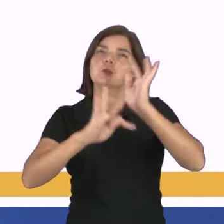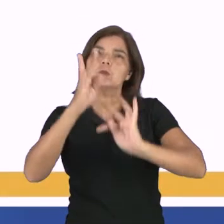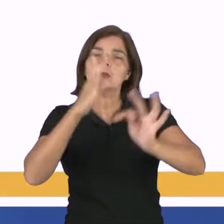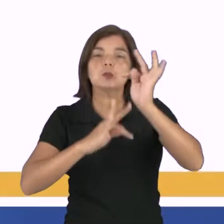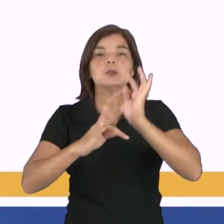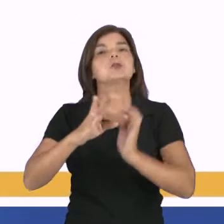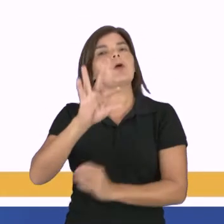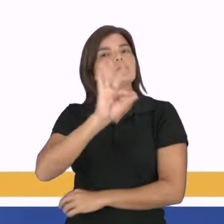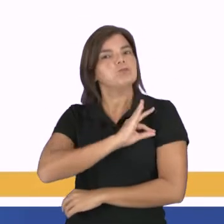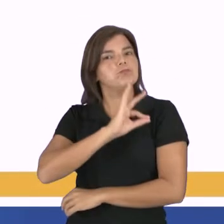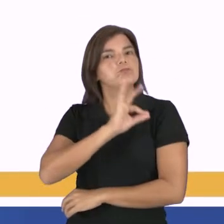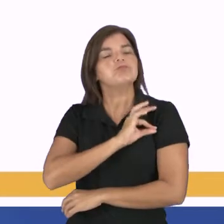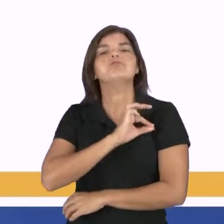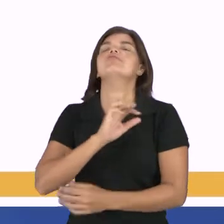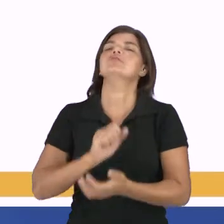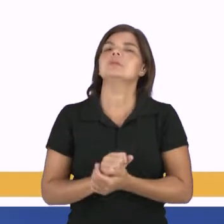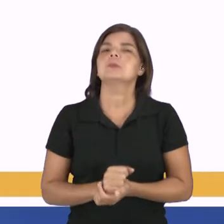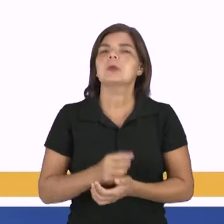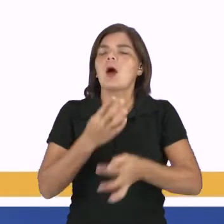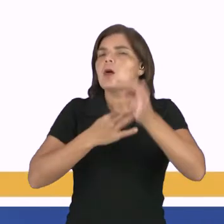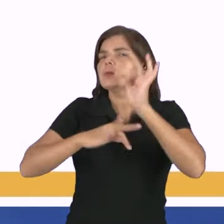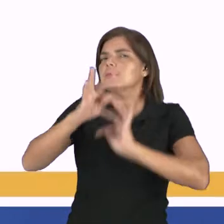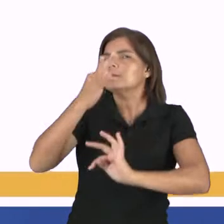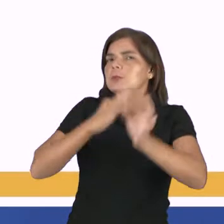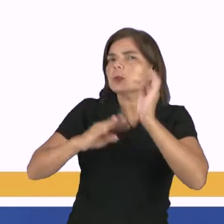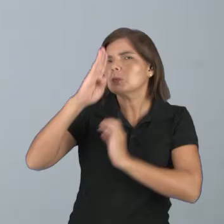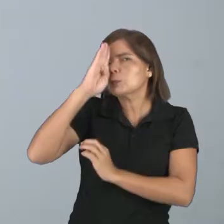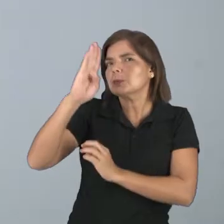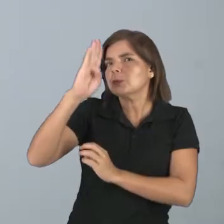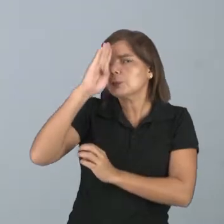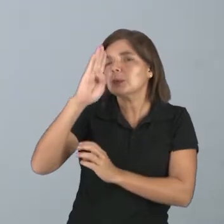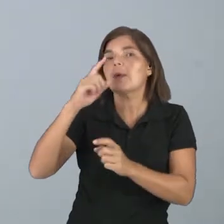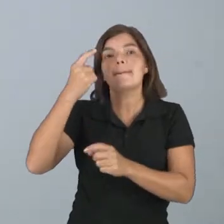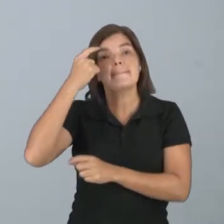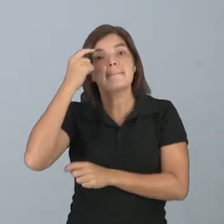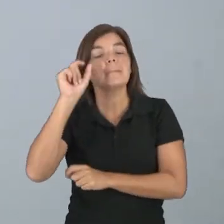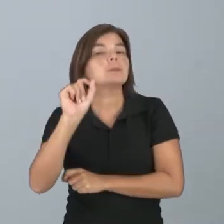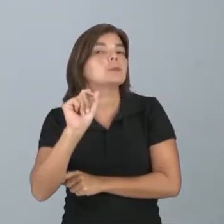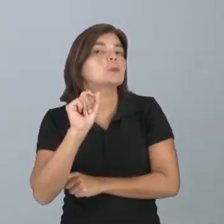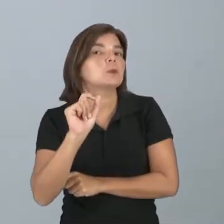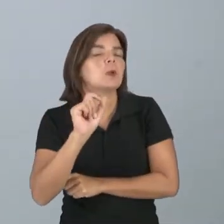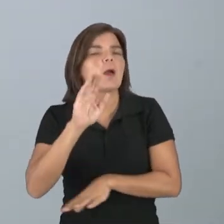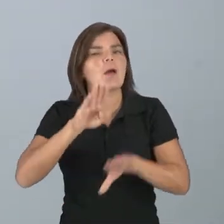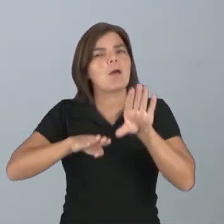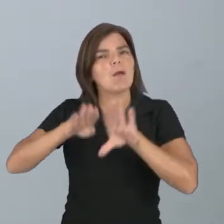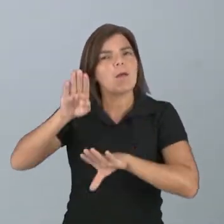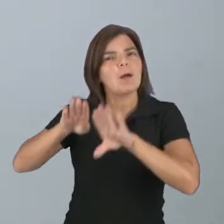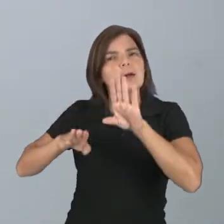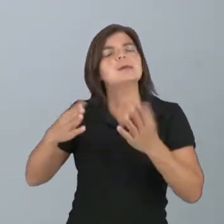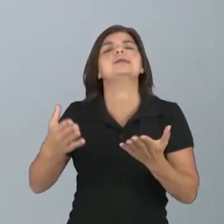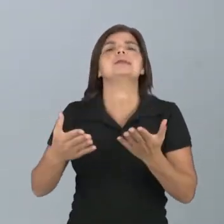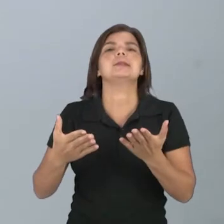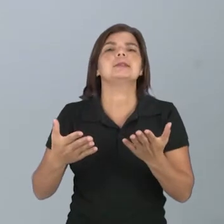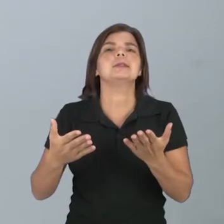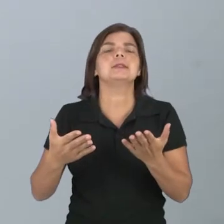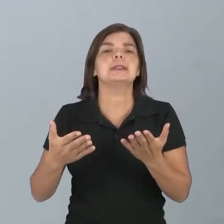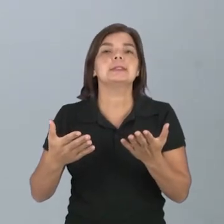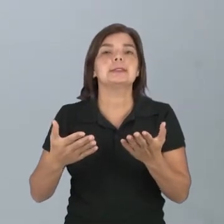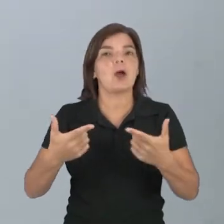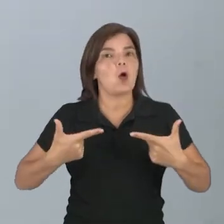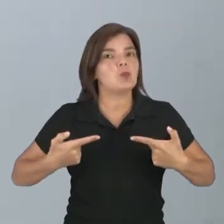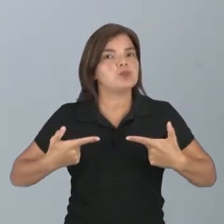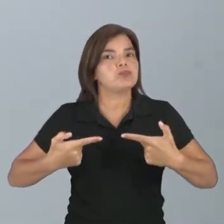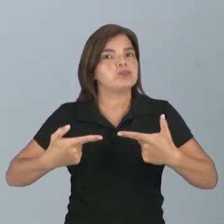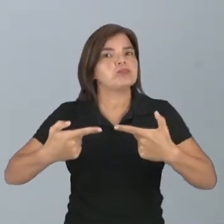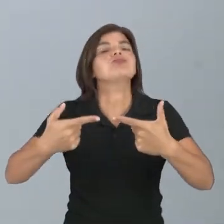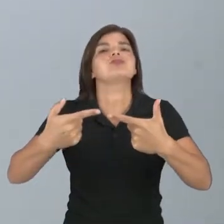militares. Quando a gente fala dessas tecnologias militares, imaginem que, muitas das vezes, as guerras